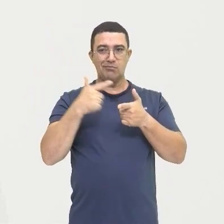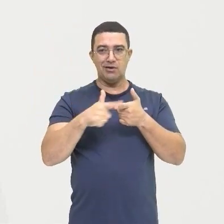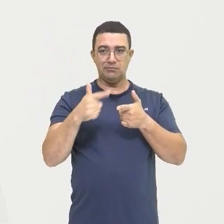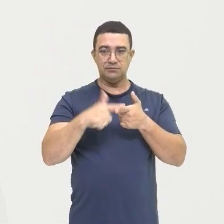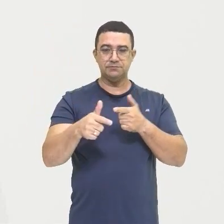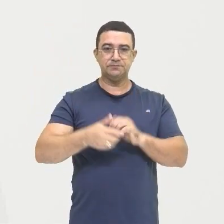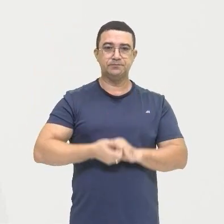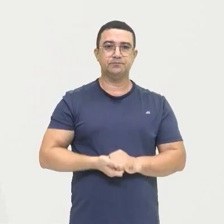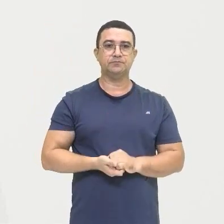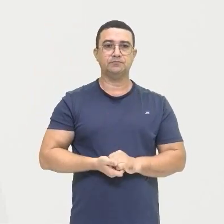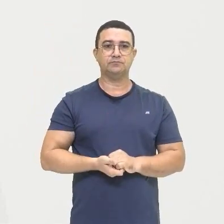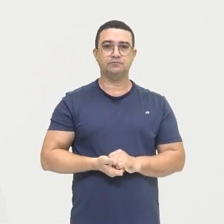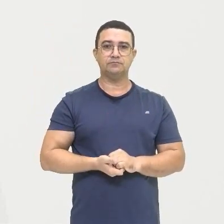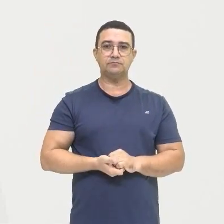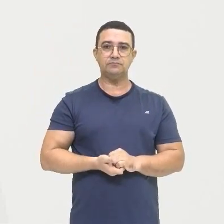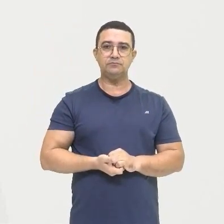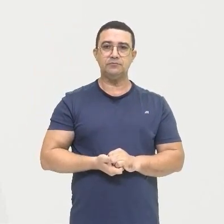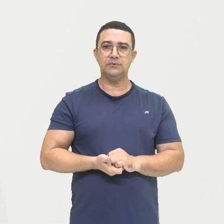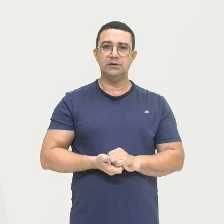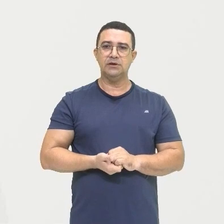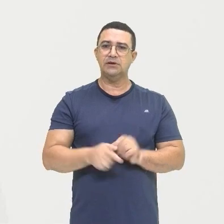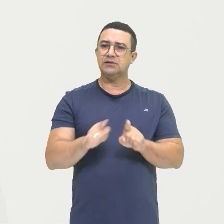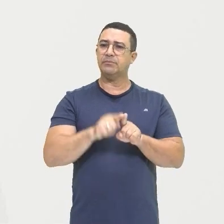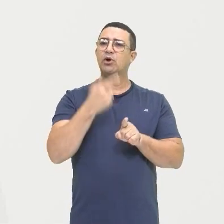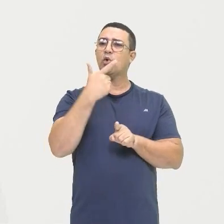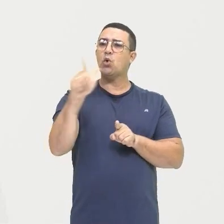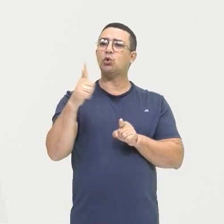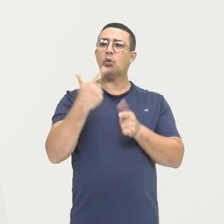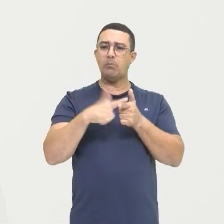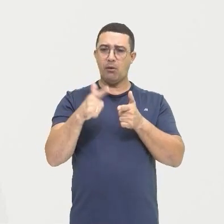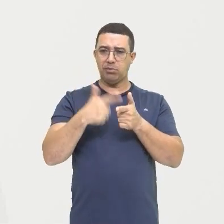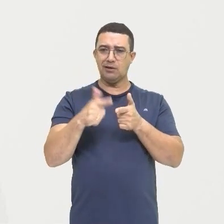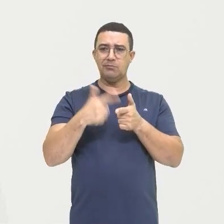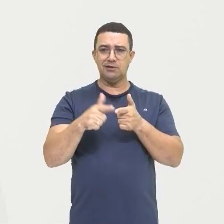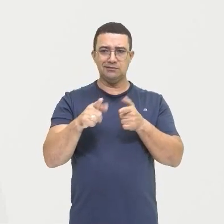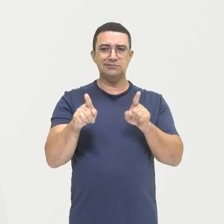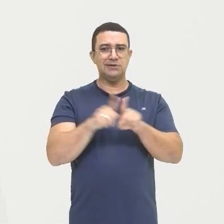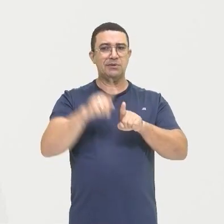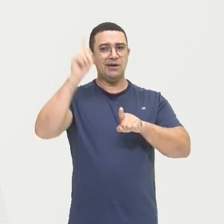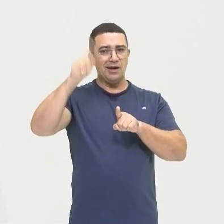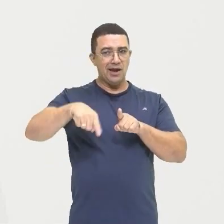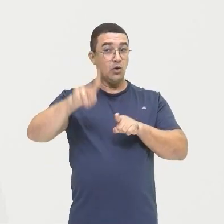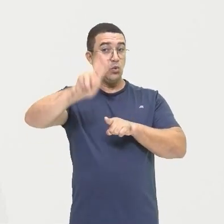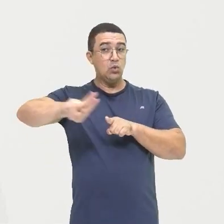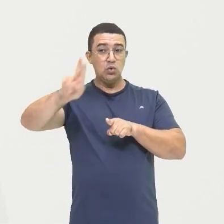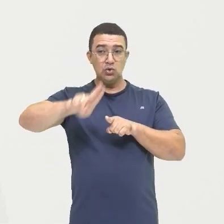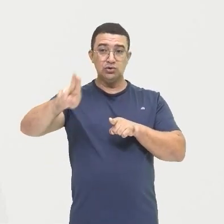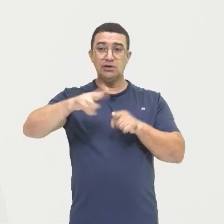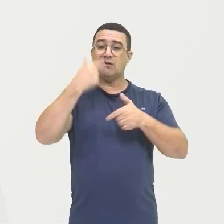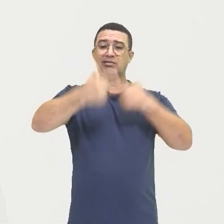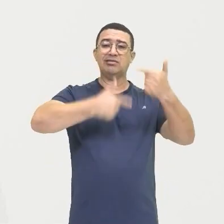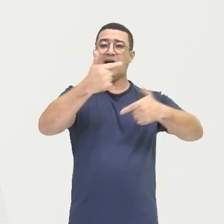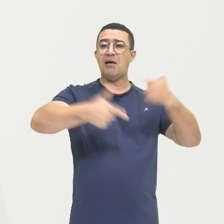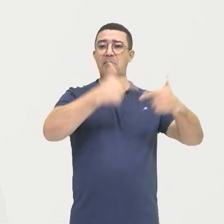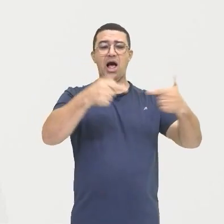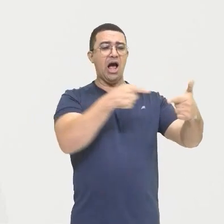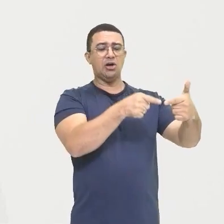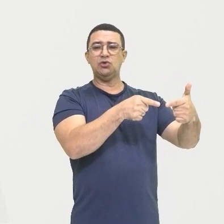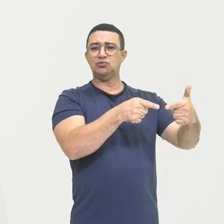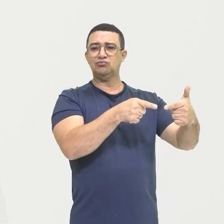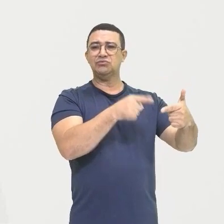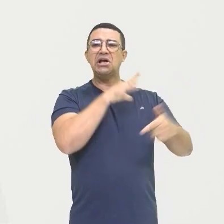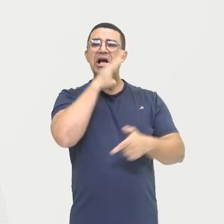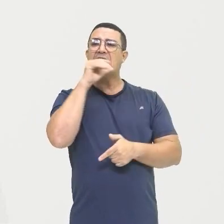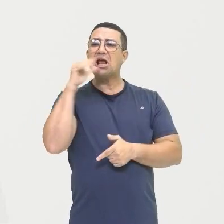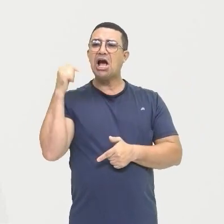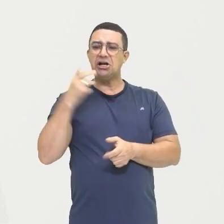são relacionados A questão aí da utilização da mão de obra infantil E também a questão da